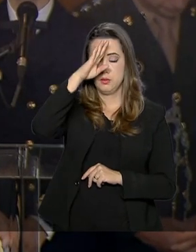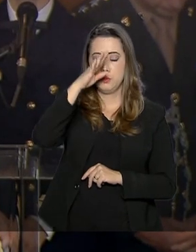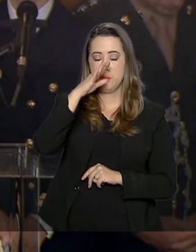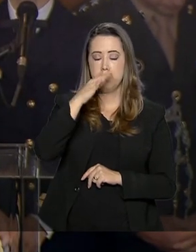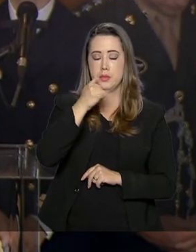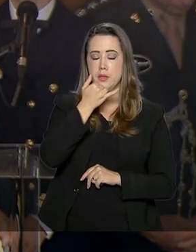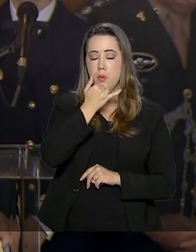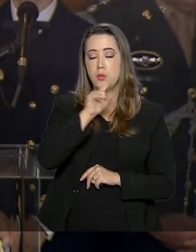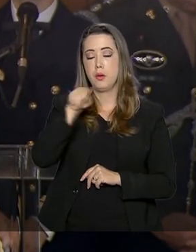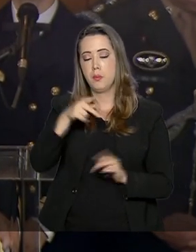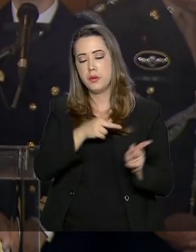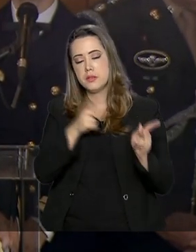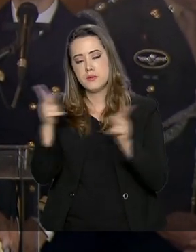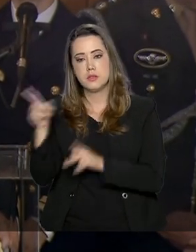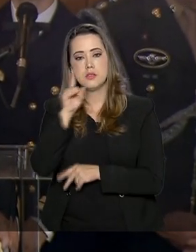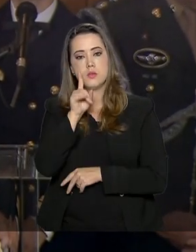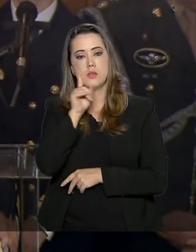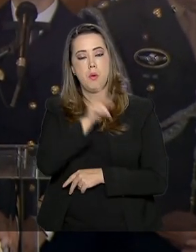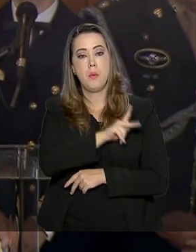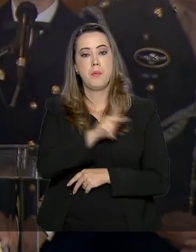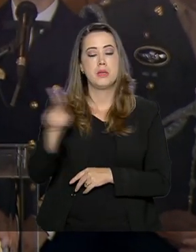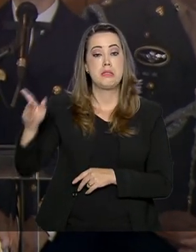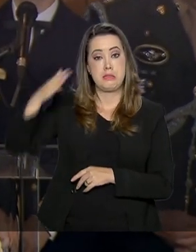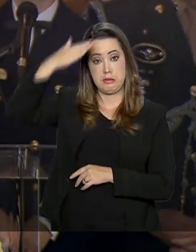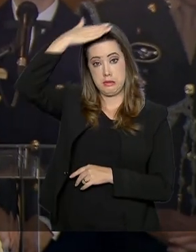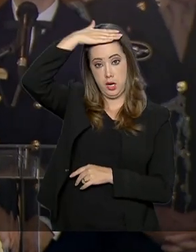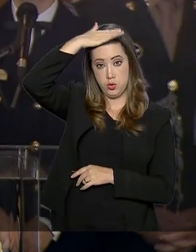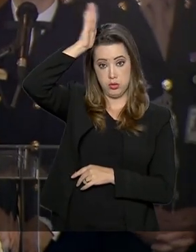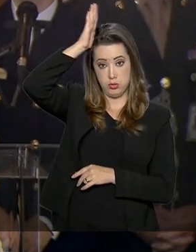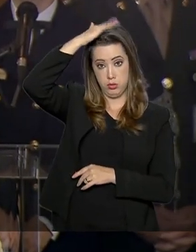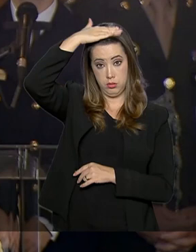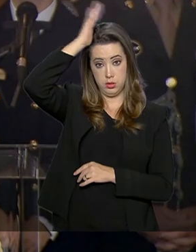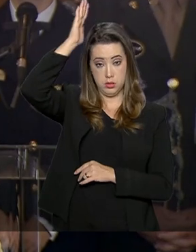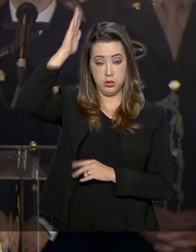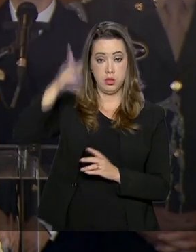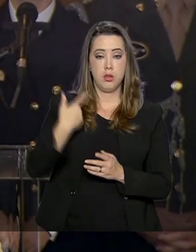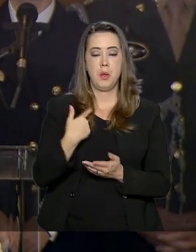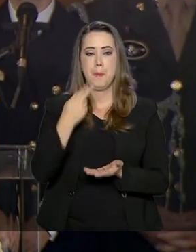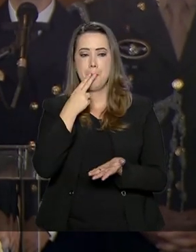encaminhou uma mensagem ao Parlamento Norte-Americano,